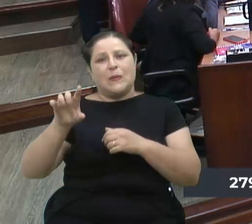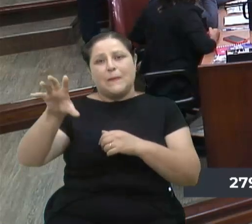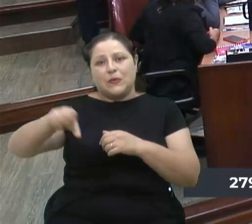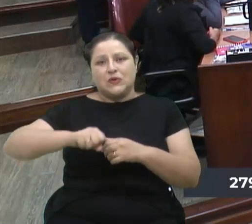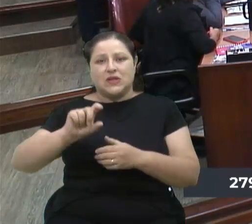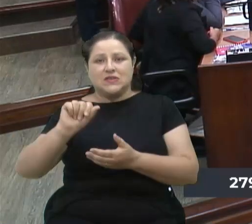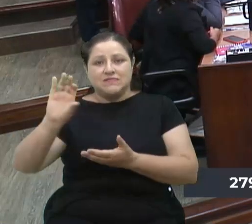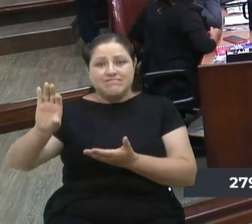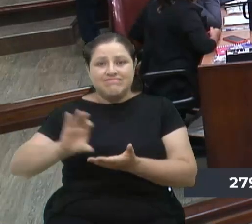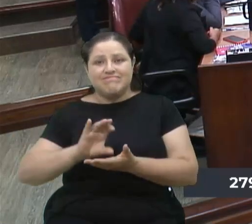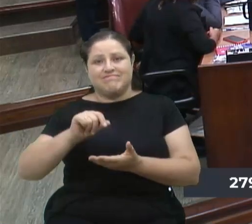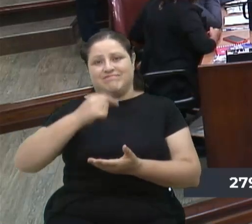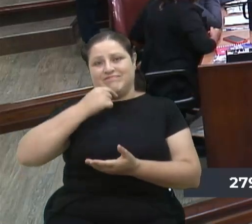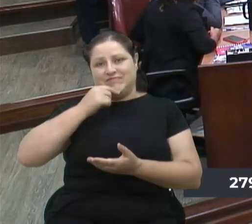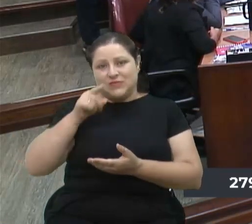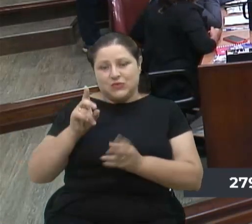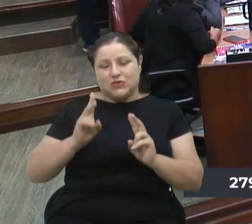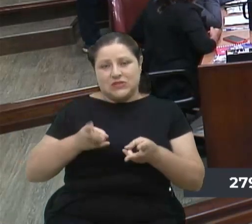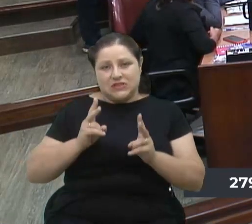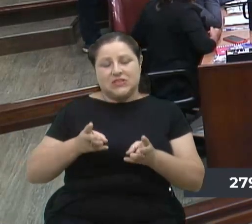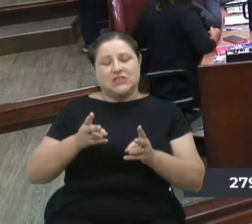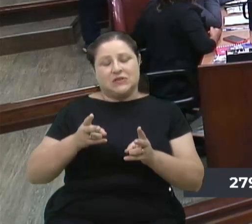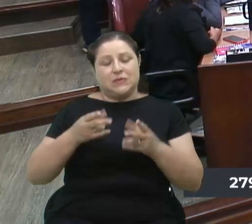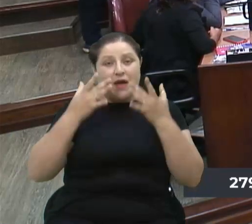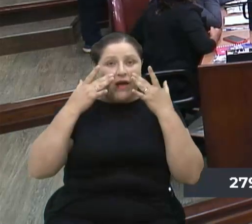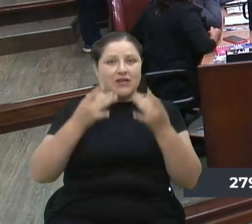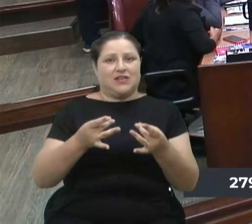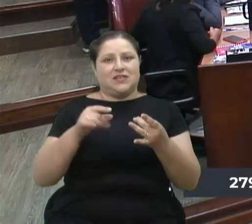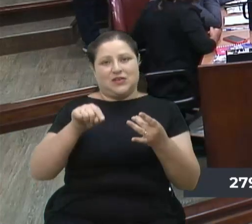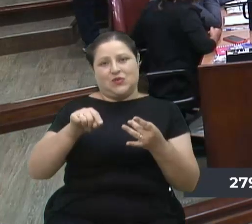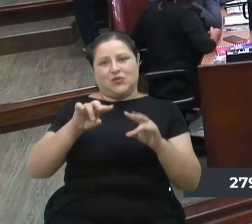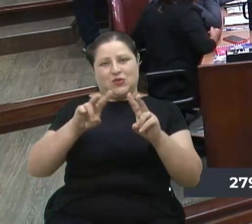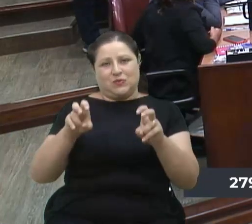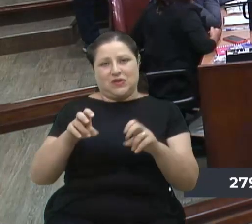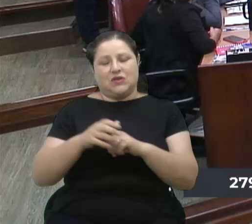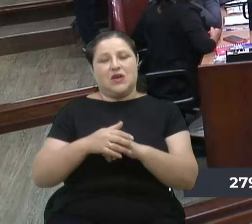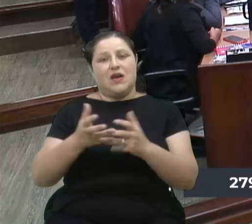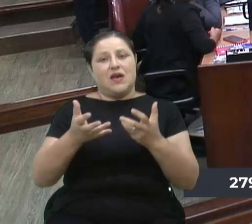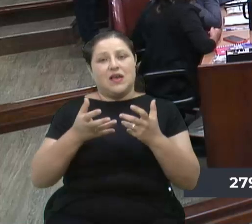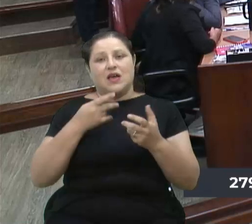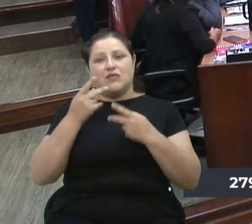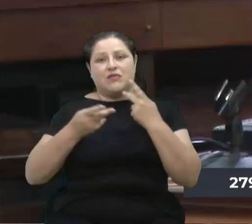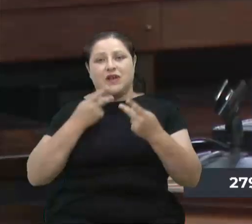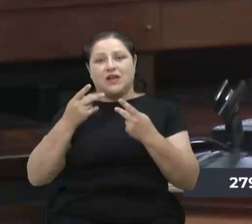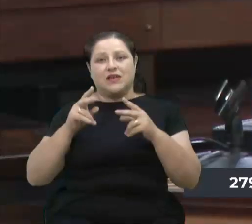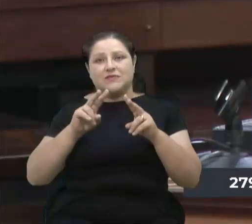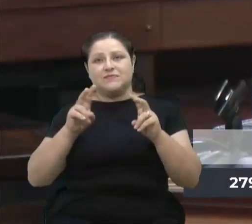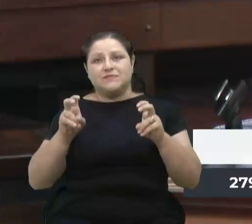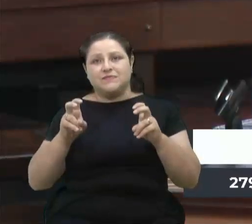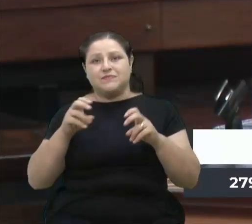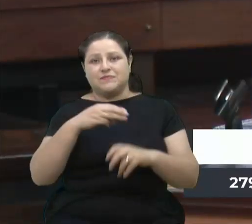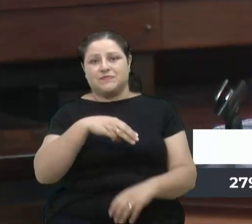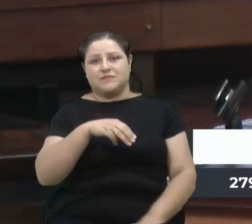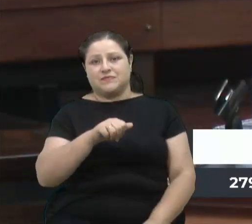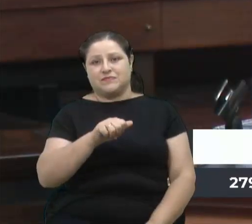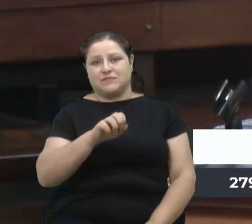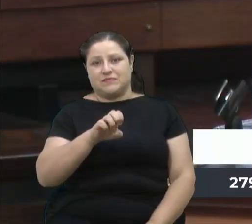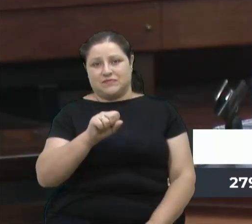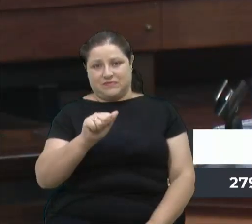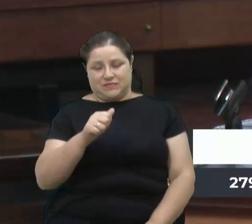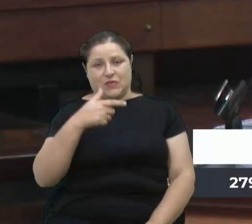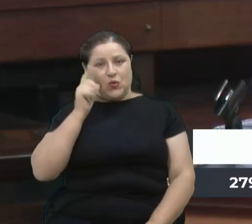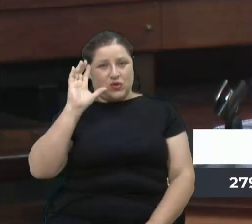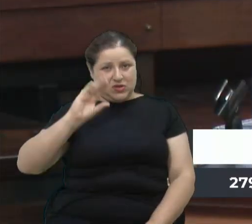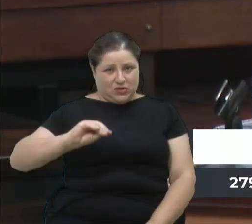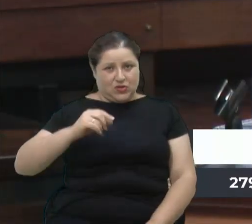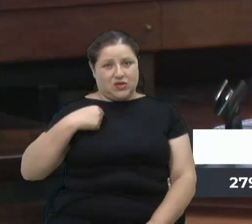Caxias do Sul, o sempre foi muito atento nessa parte, mas quero falar aí da Maesa. Ontem à